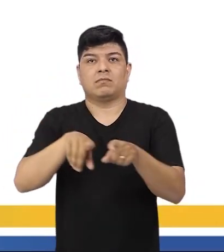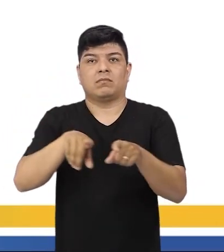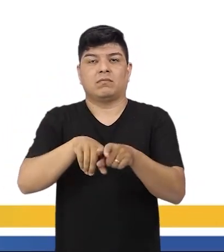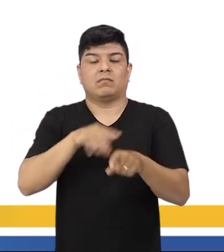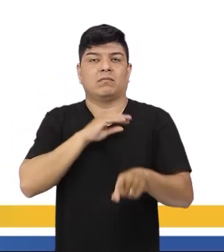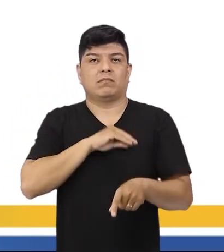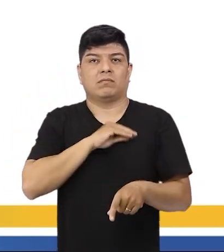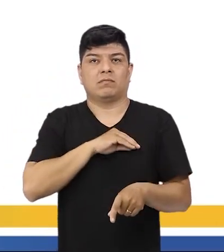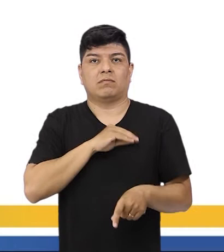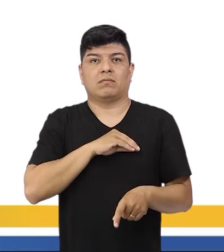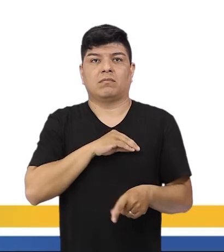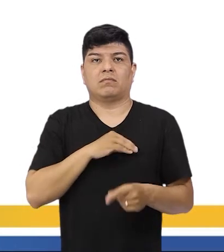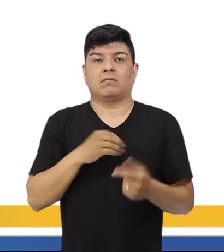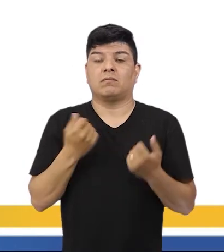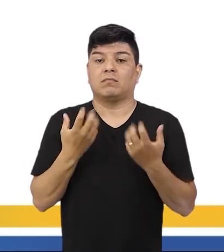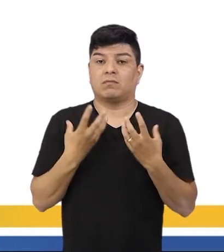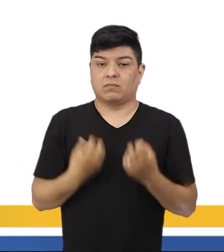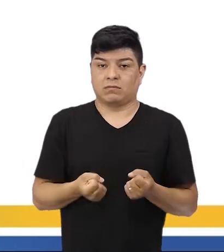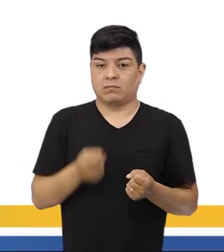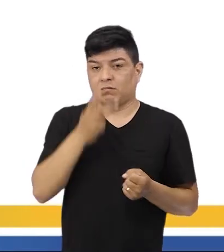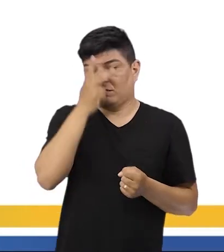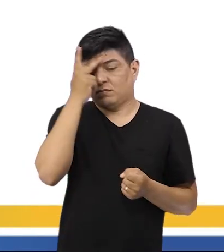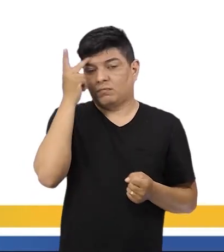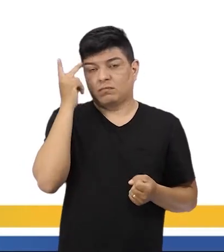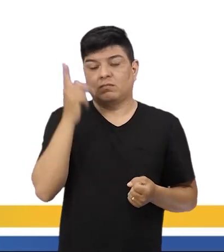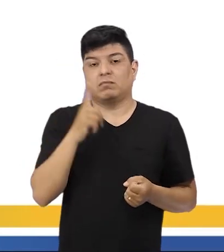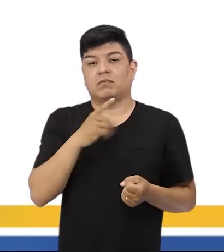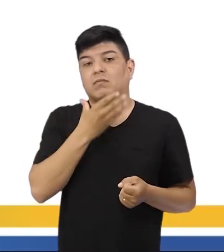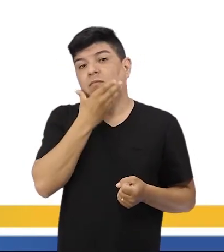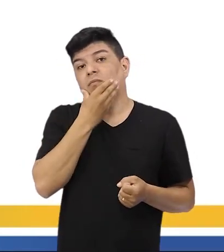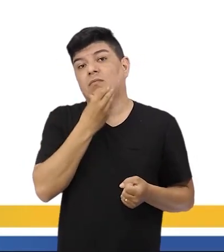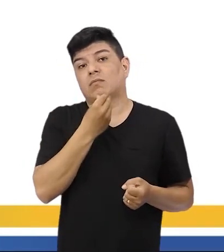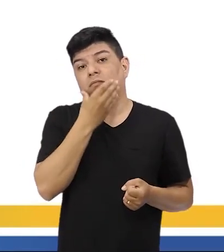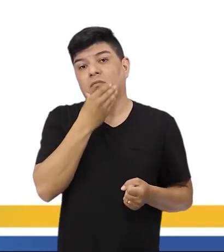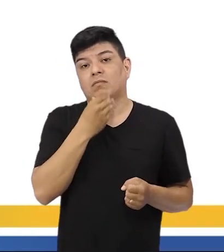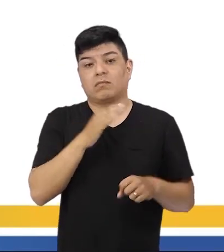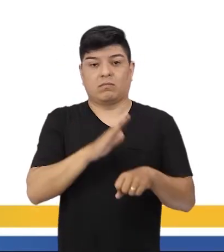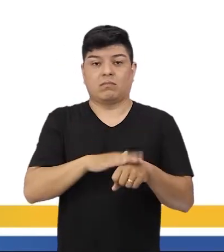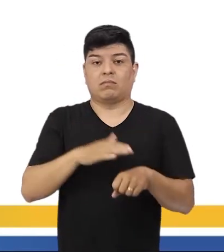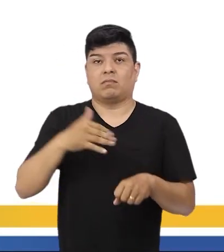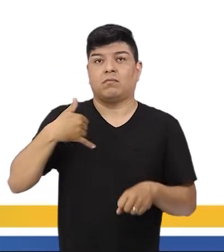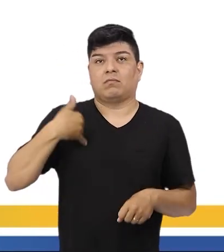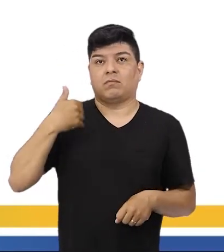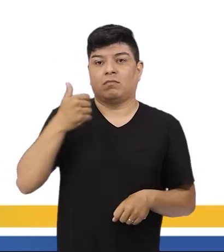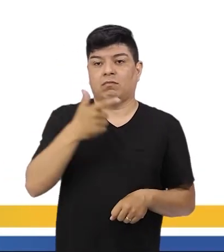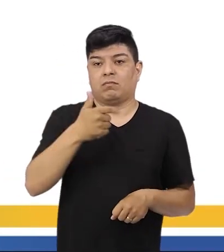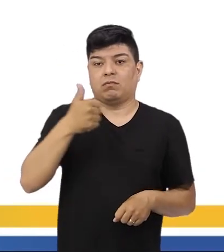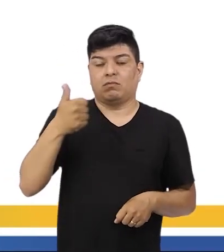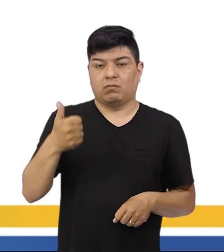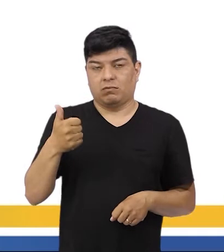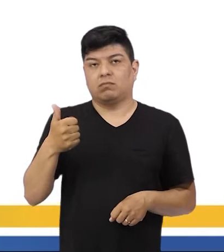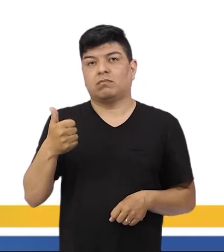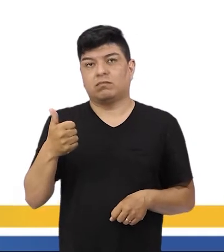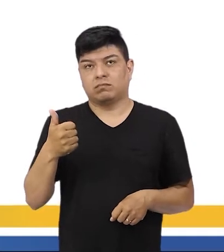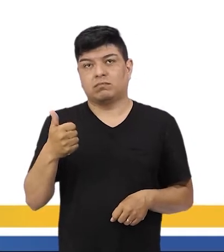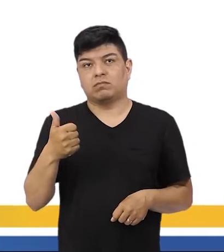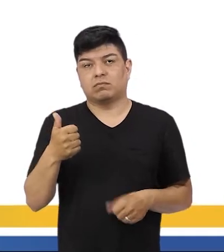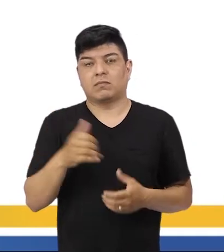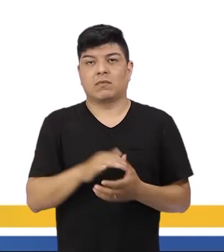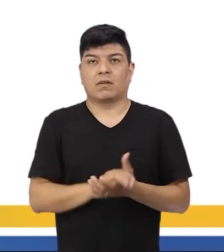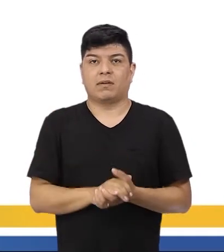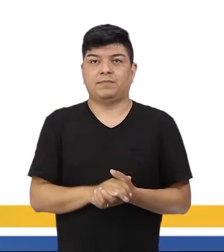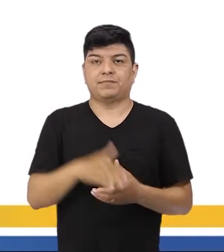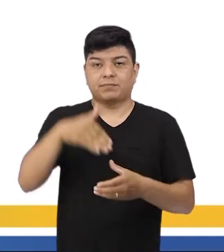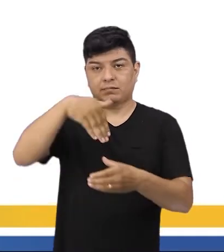por renda. Aí ele começa a ser garantido, então, às pessoas, né? Homens maiores de 21 anos, né? E